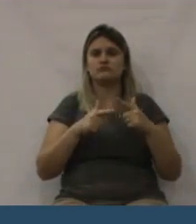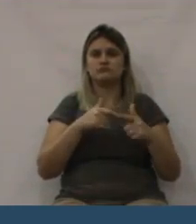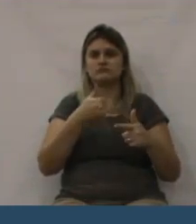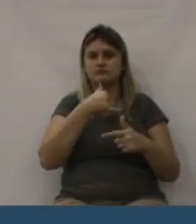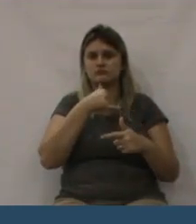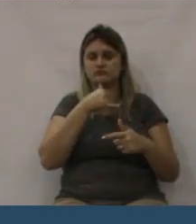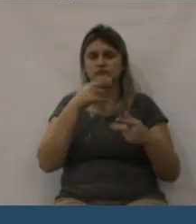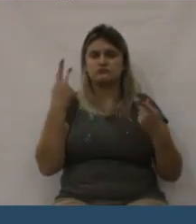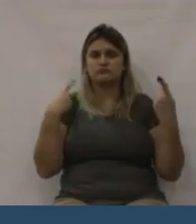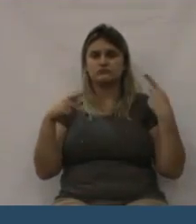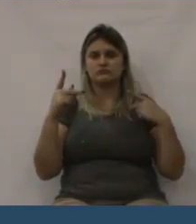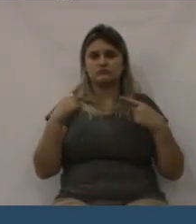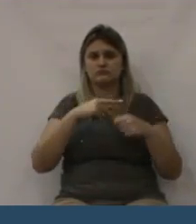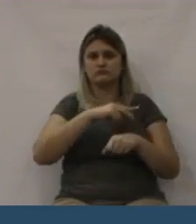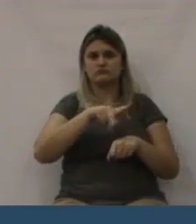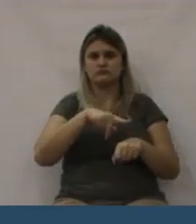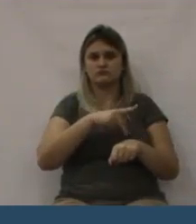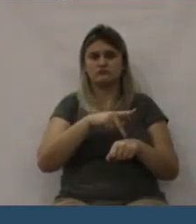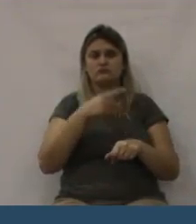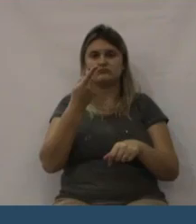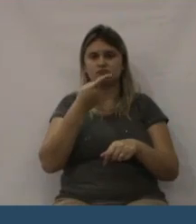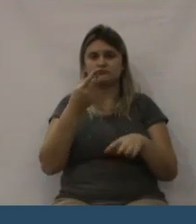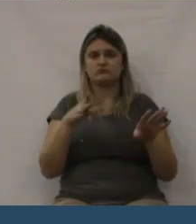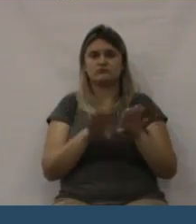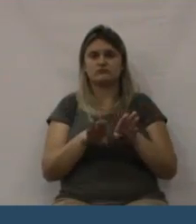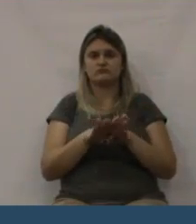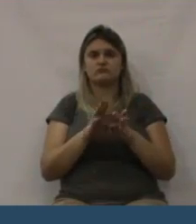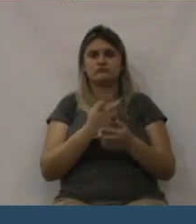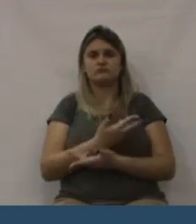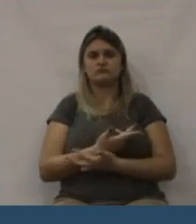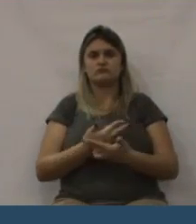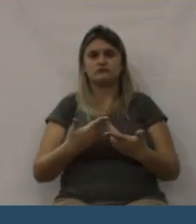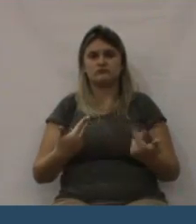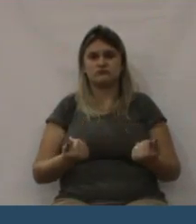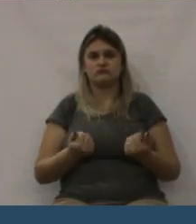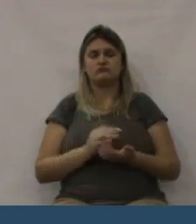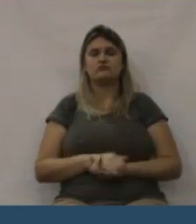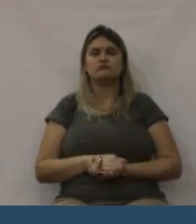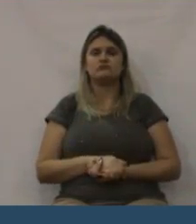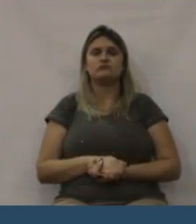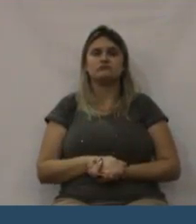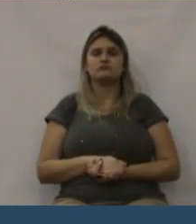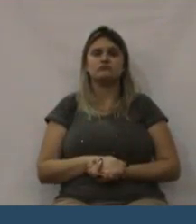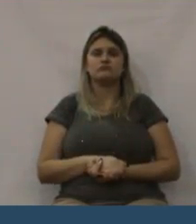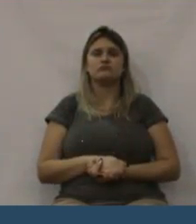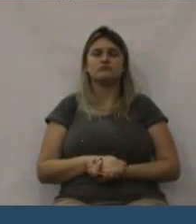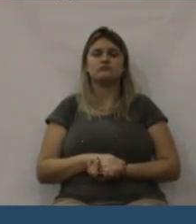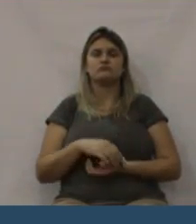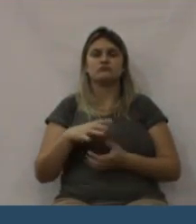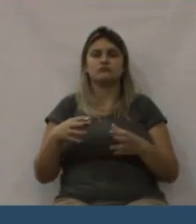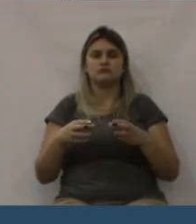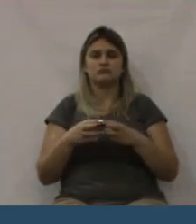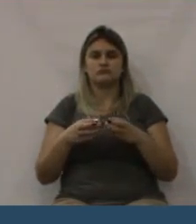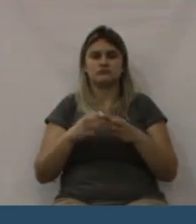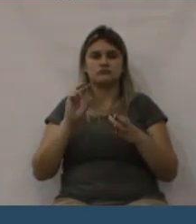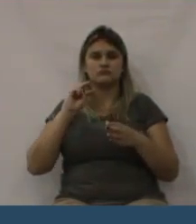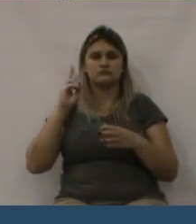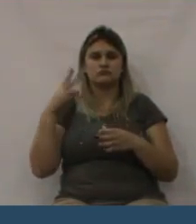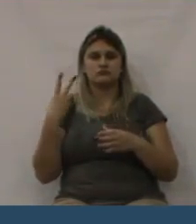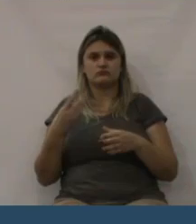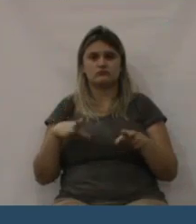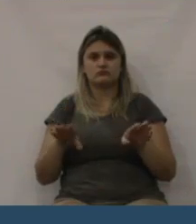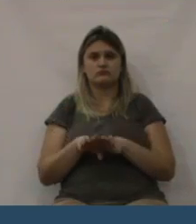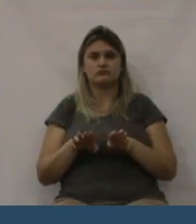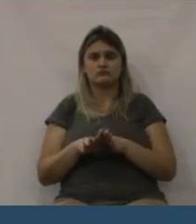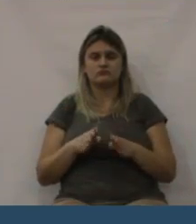e a gente não pode viver num país de corrupção, onde começa um mar de